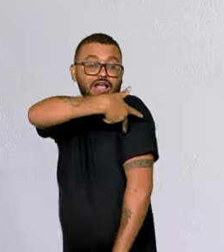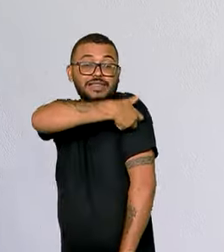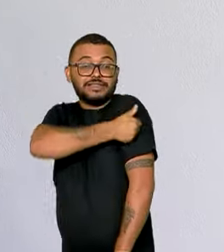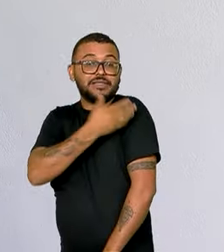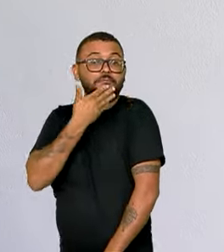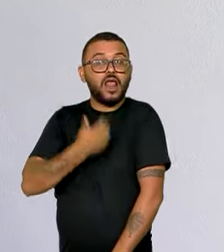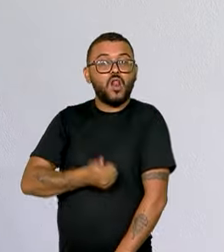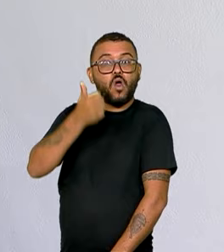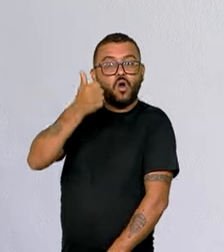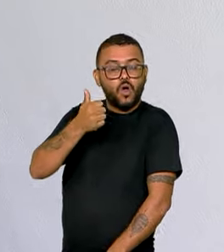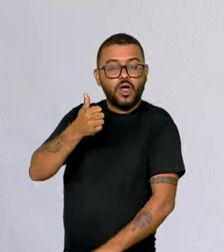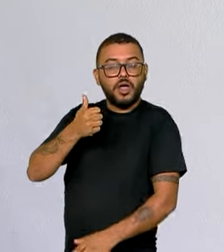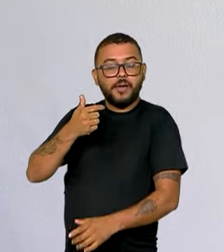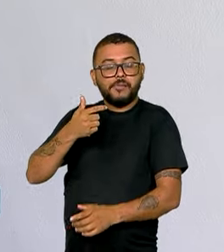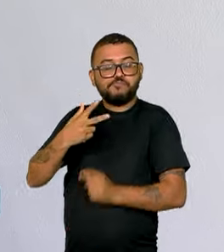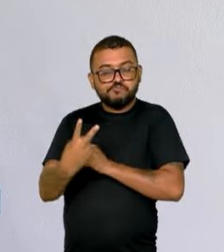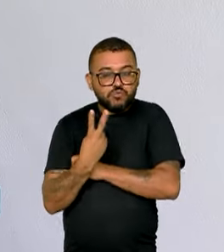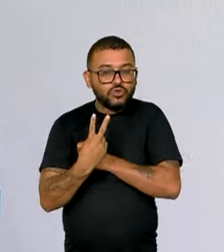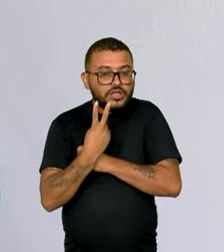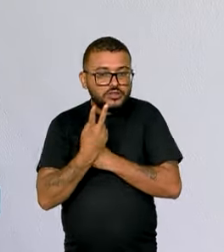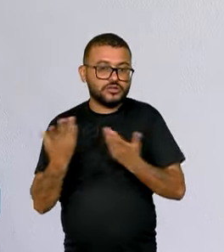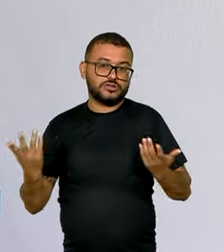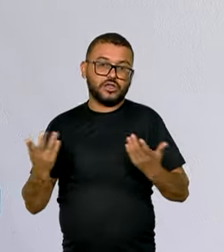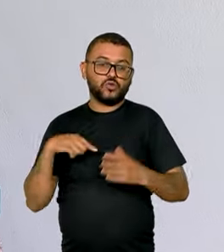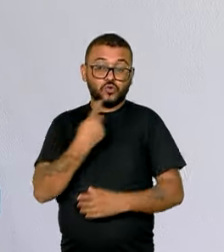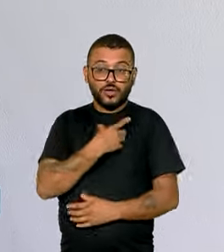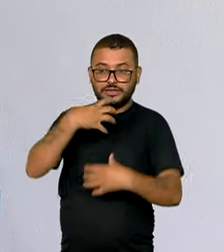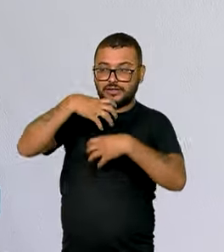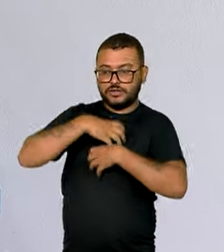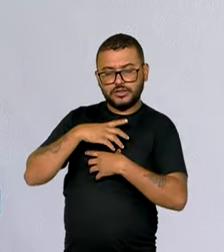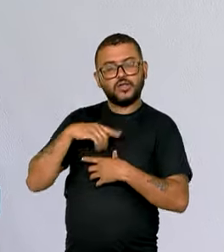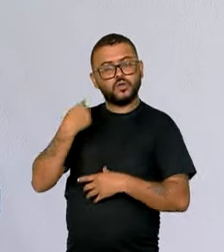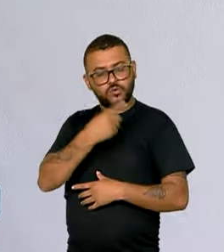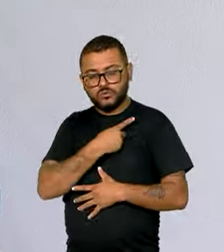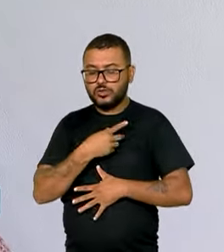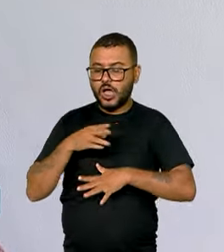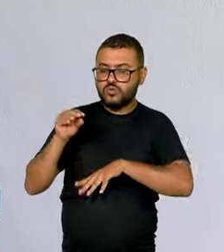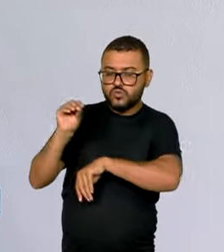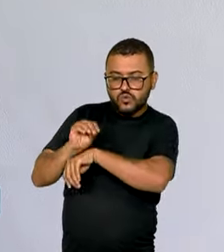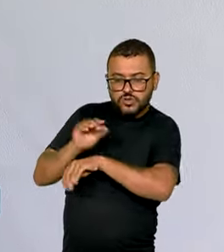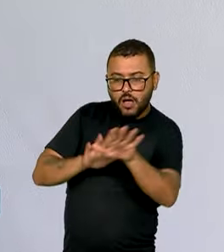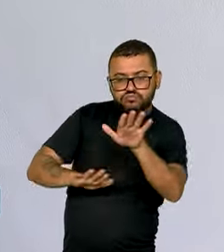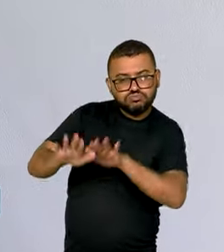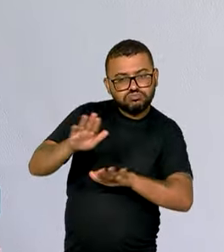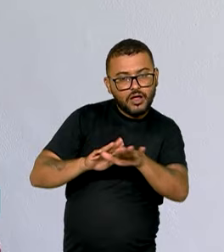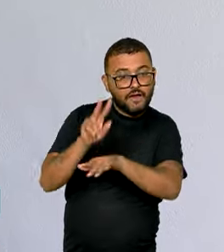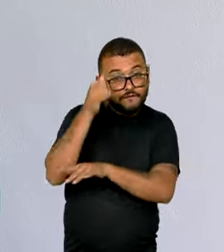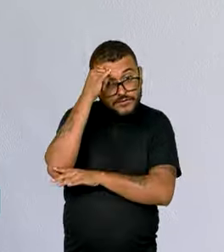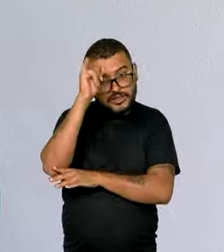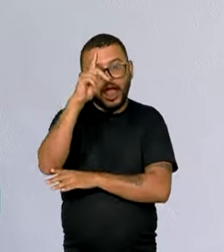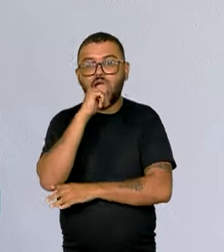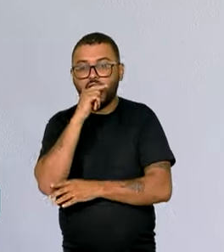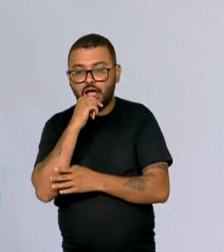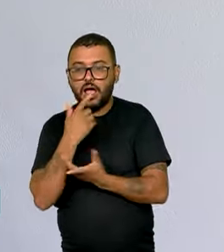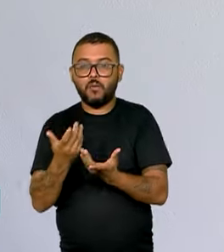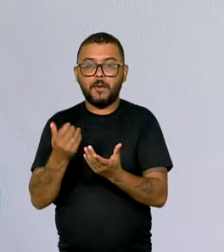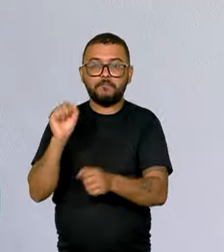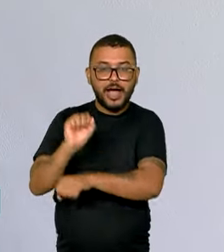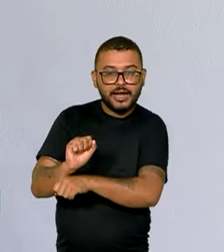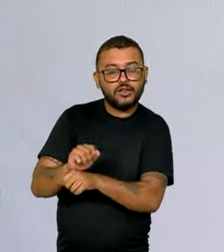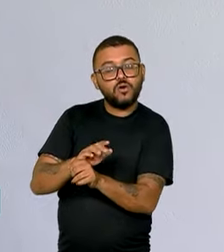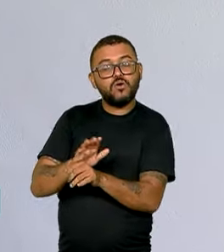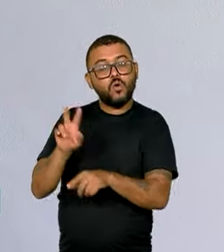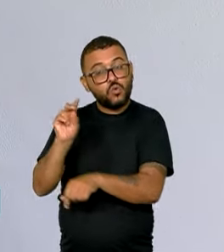entendo que é uma prevenção. E a gente vai cuidar da nossa casa, vai evitar ter água parada, vai